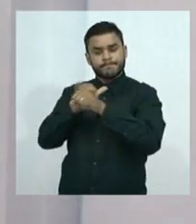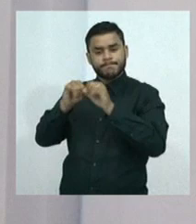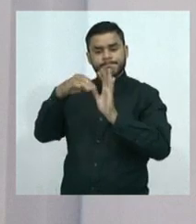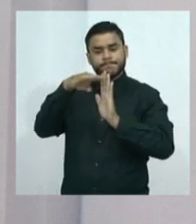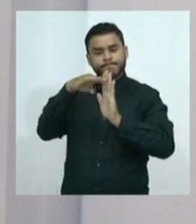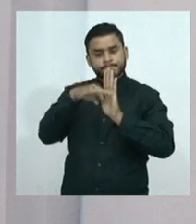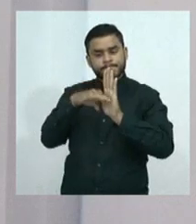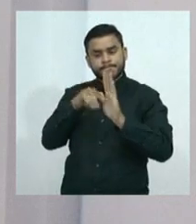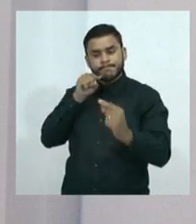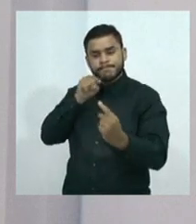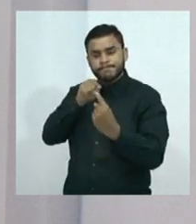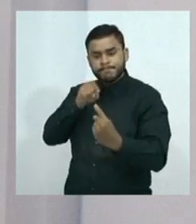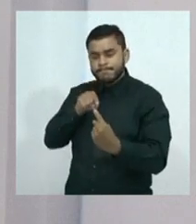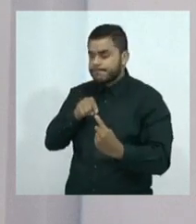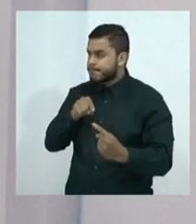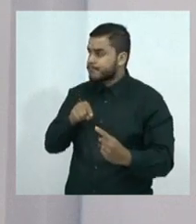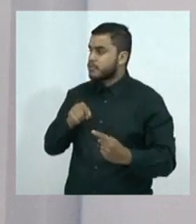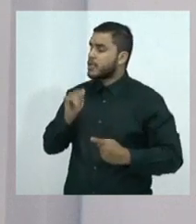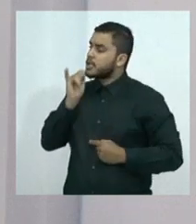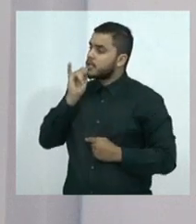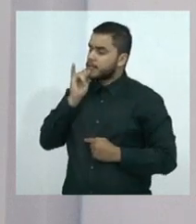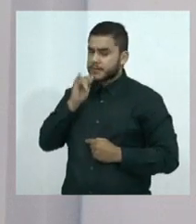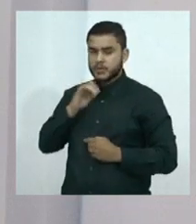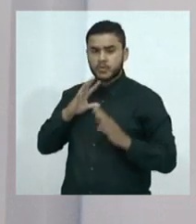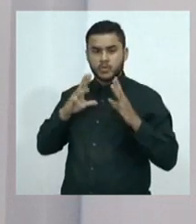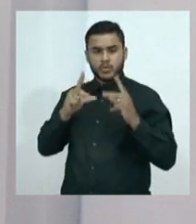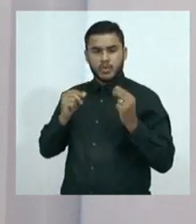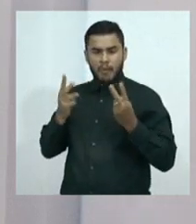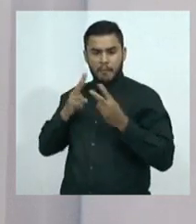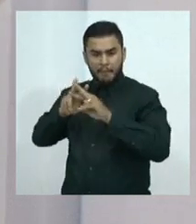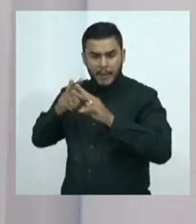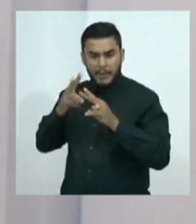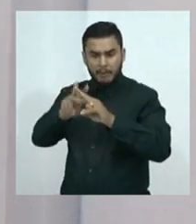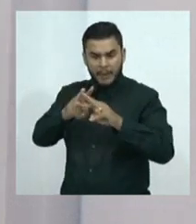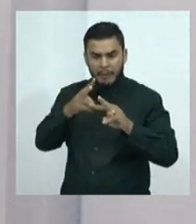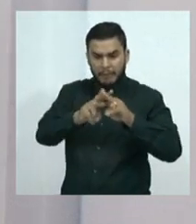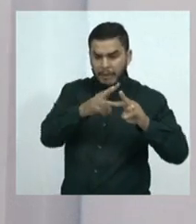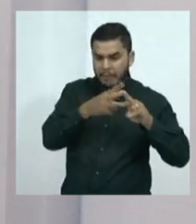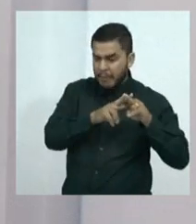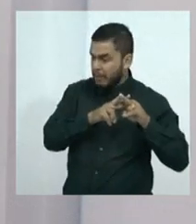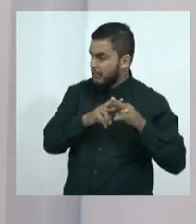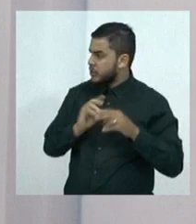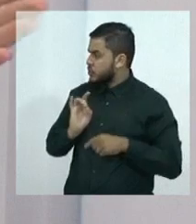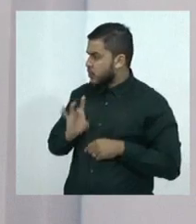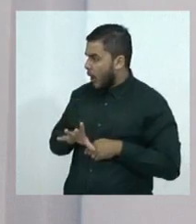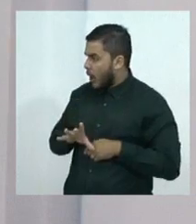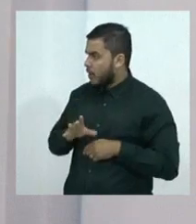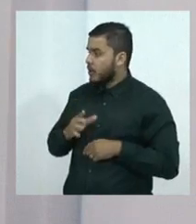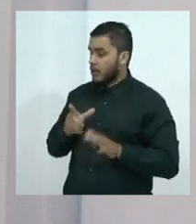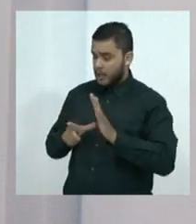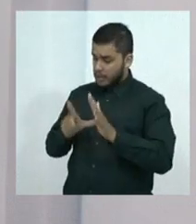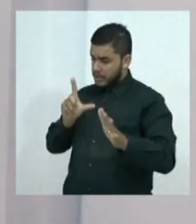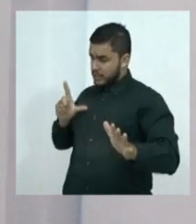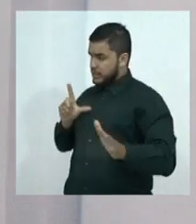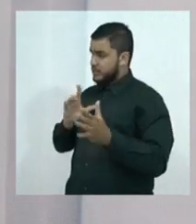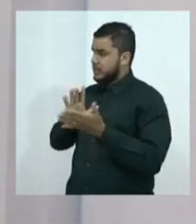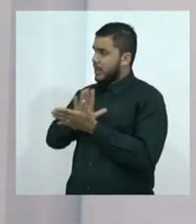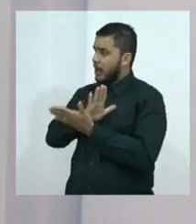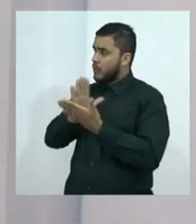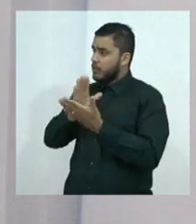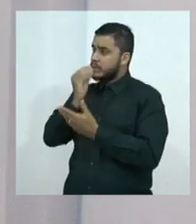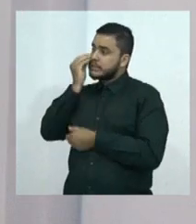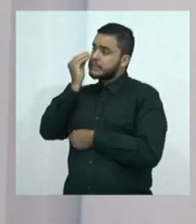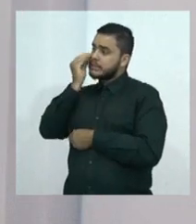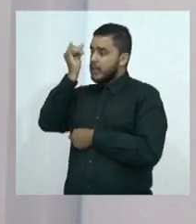postura de combate, de repressão, sem pensar na prevenção e no tratamento, tem